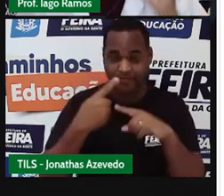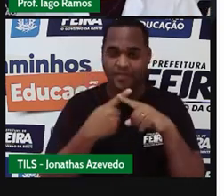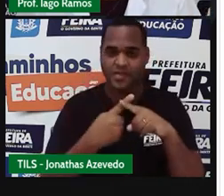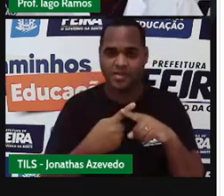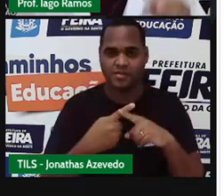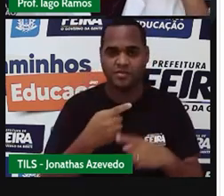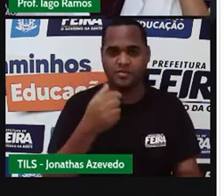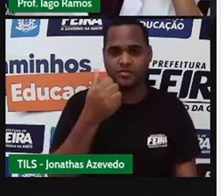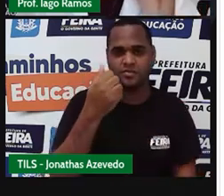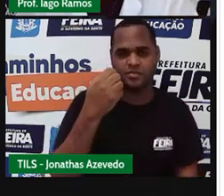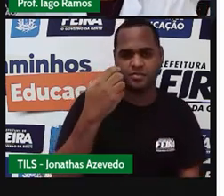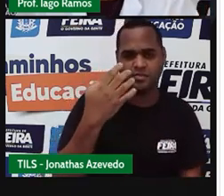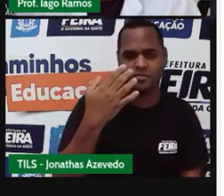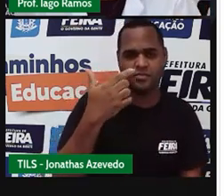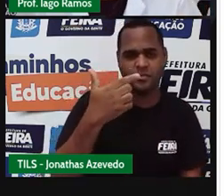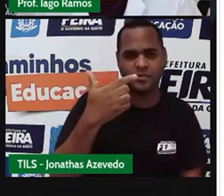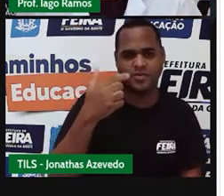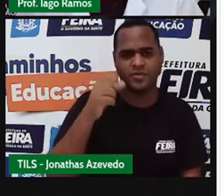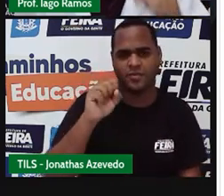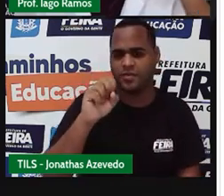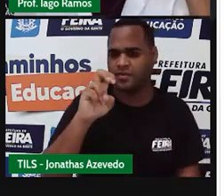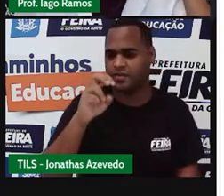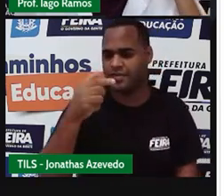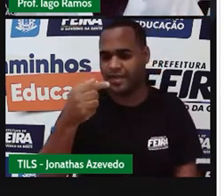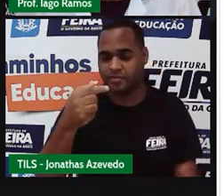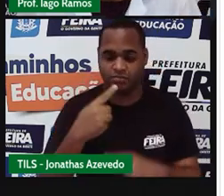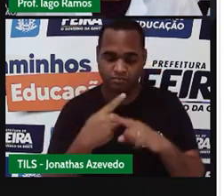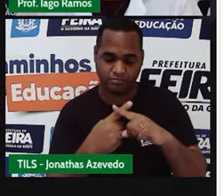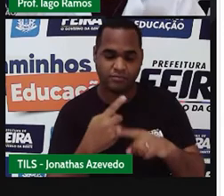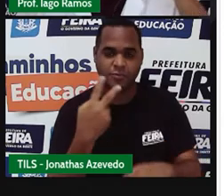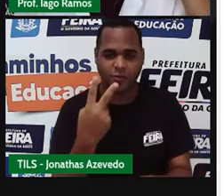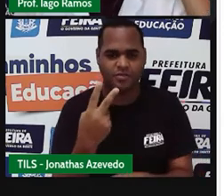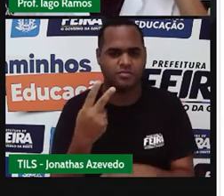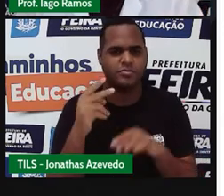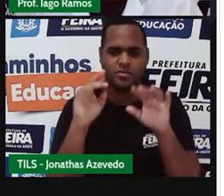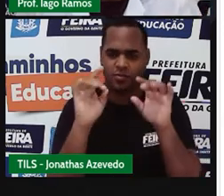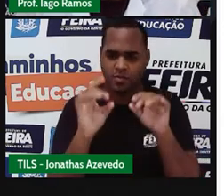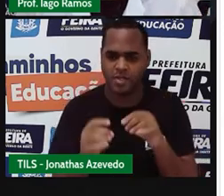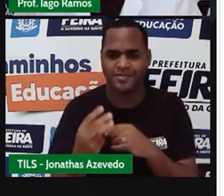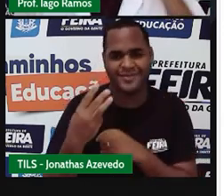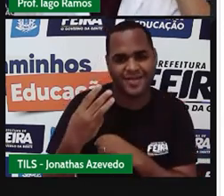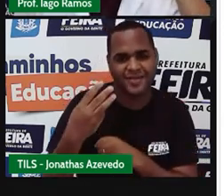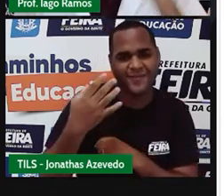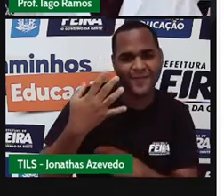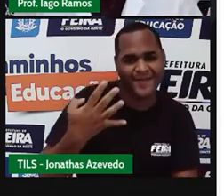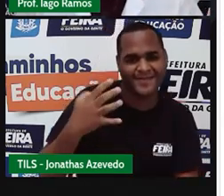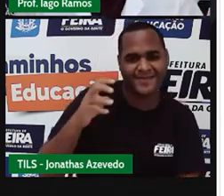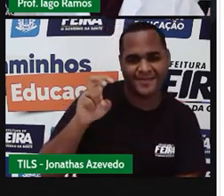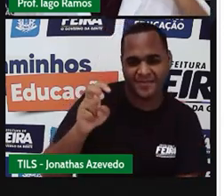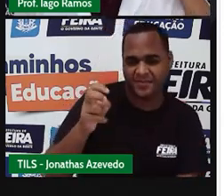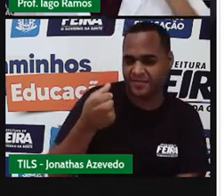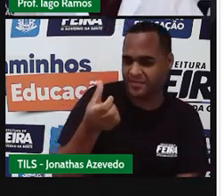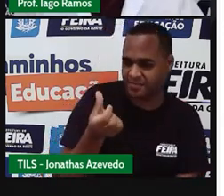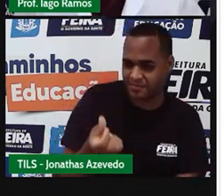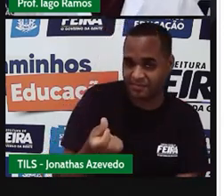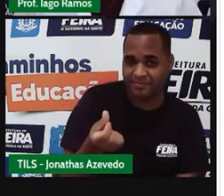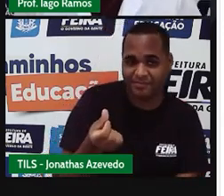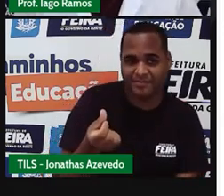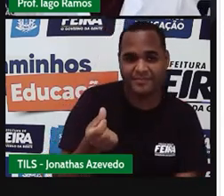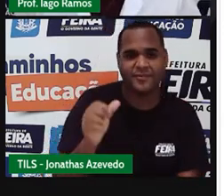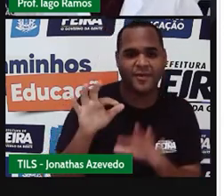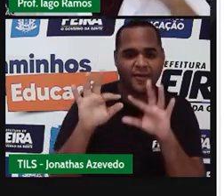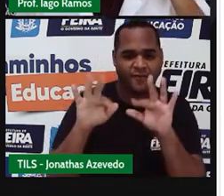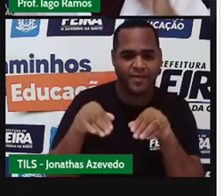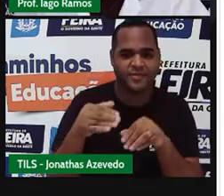142.857 por 2. Depois por 3, depois por 4, depois por 5, e depois por